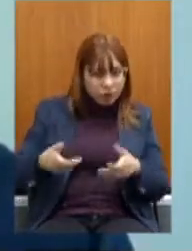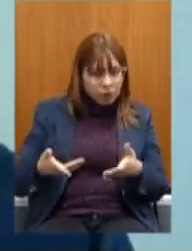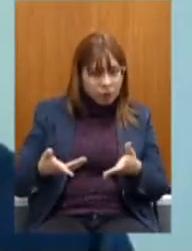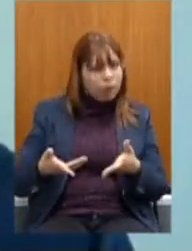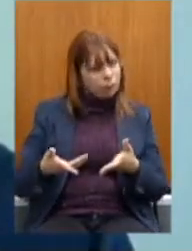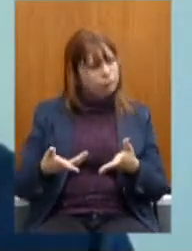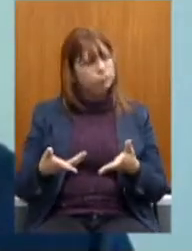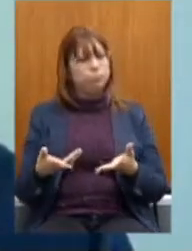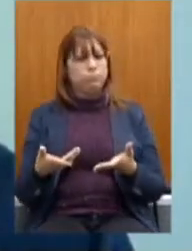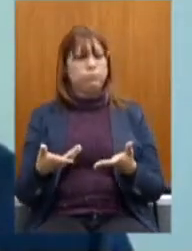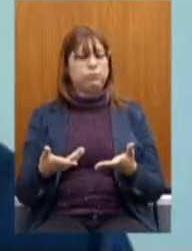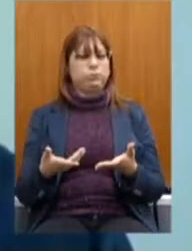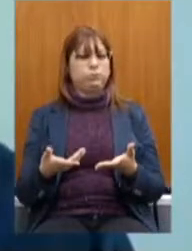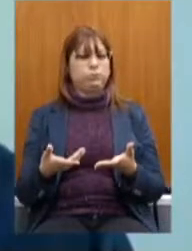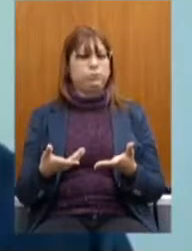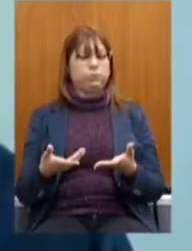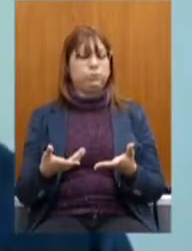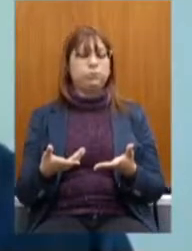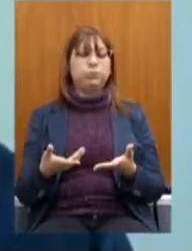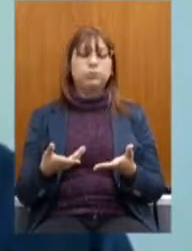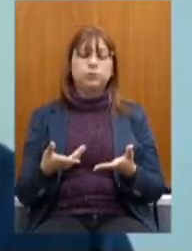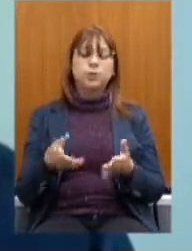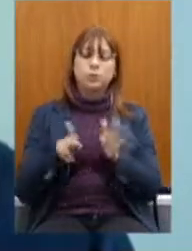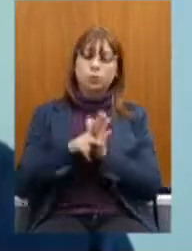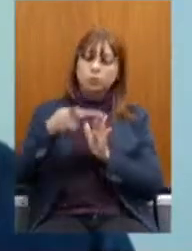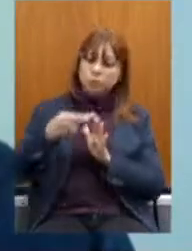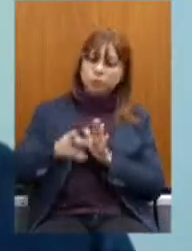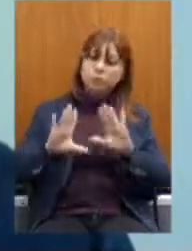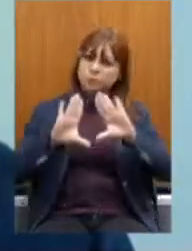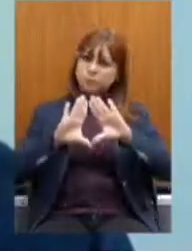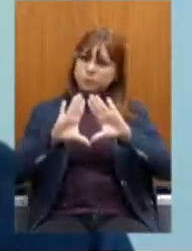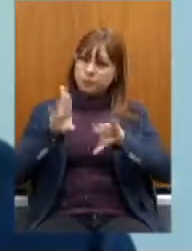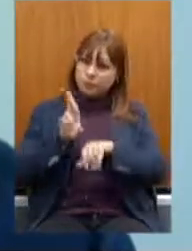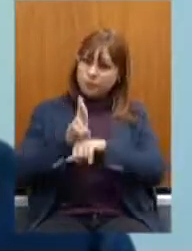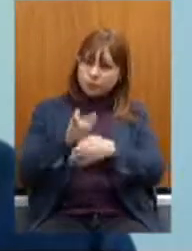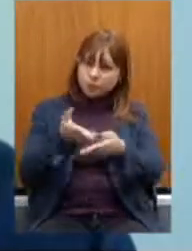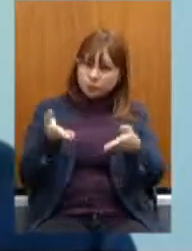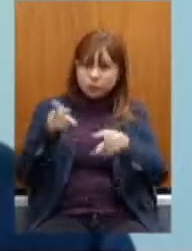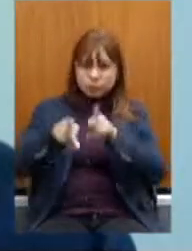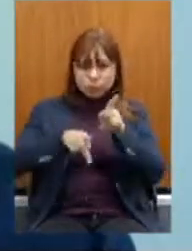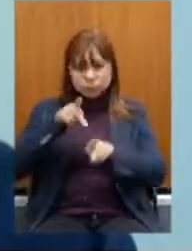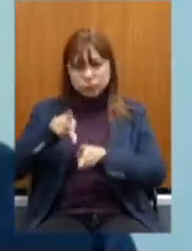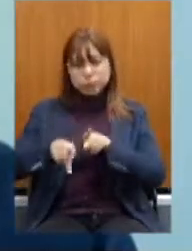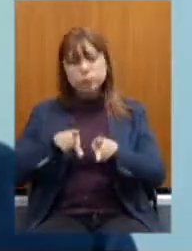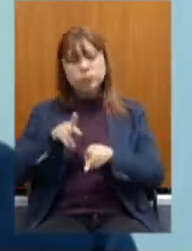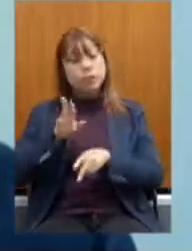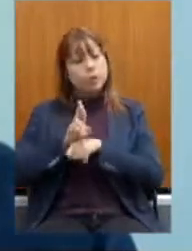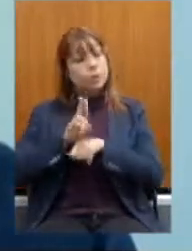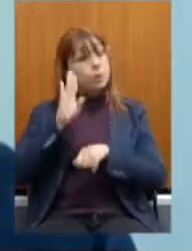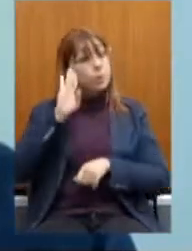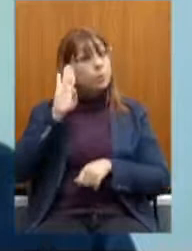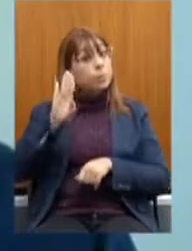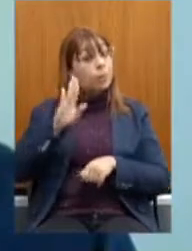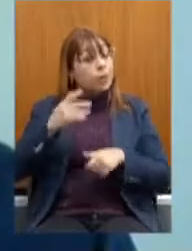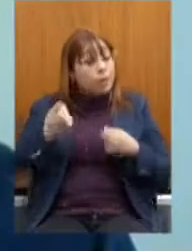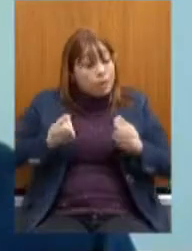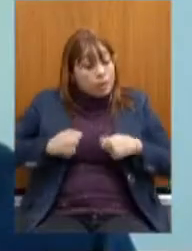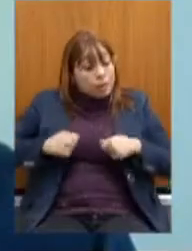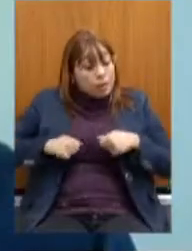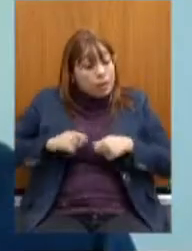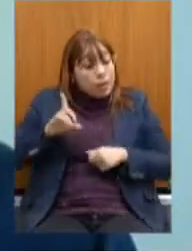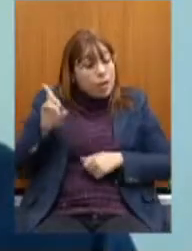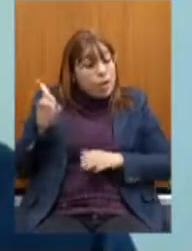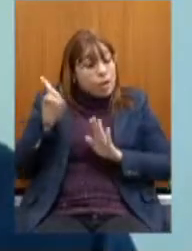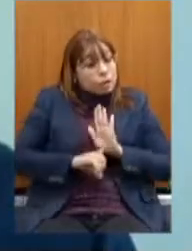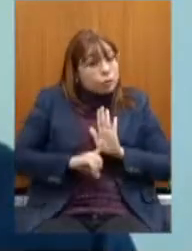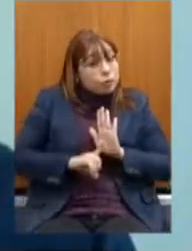Faz parte Dessa casa Que representa O povo Representa Principalmente As necessidades E os direitos Dos